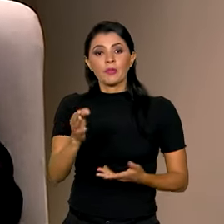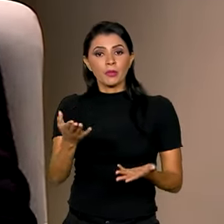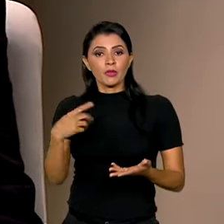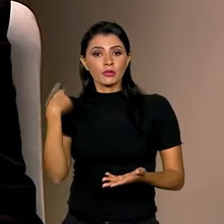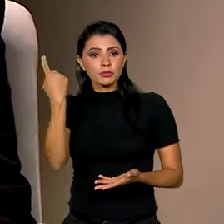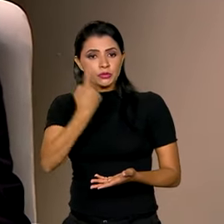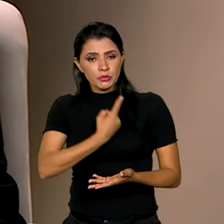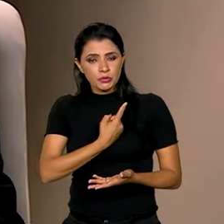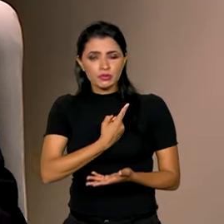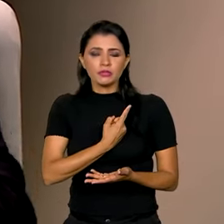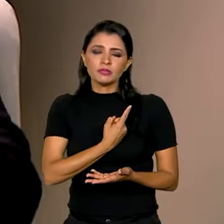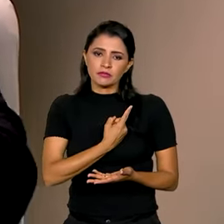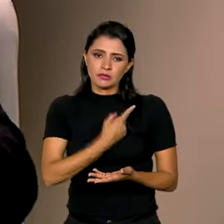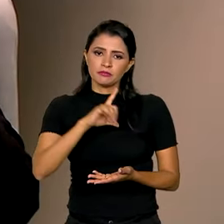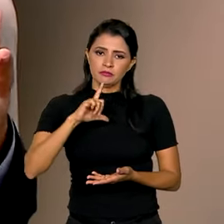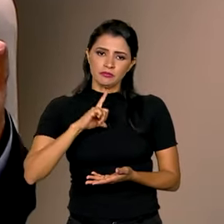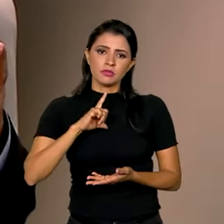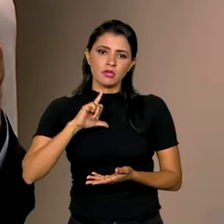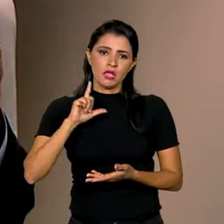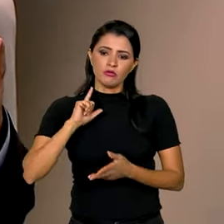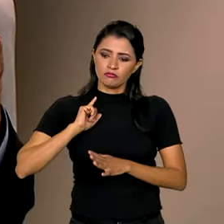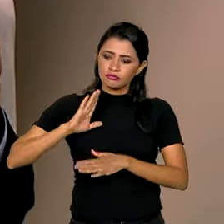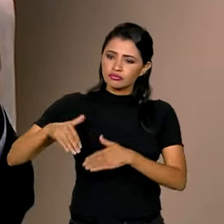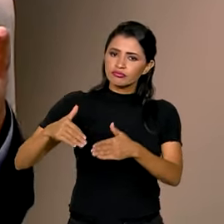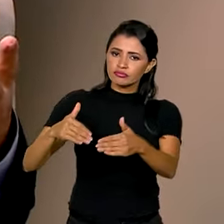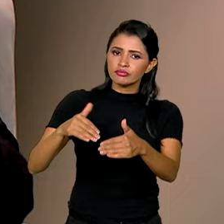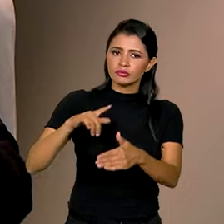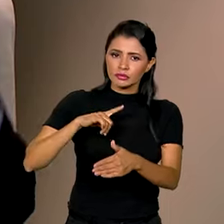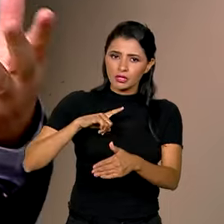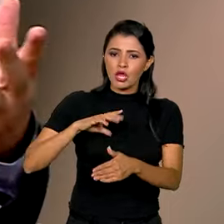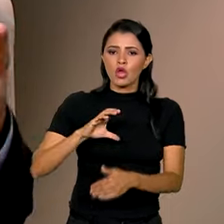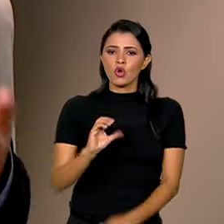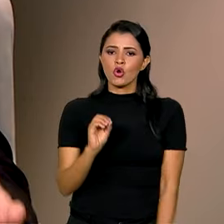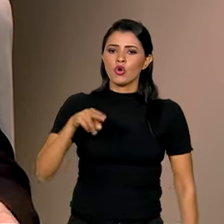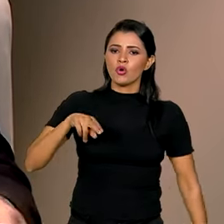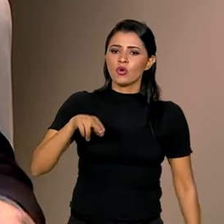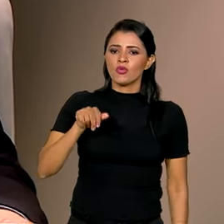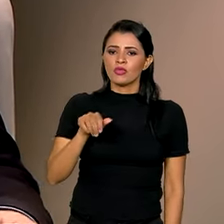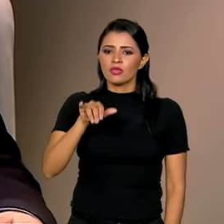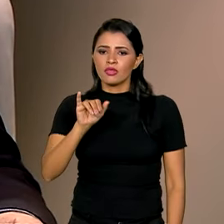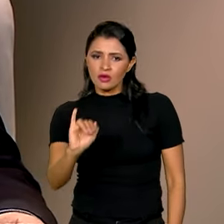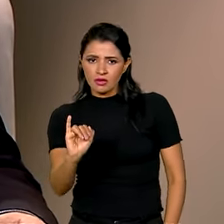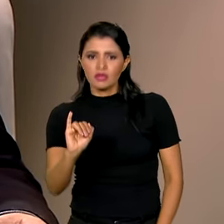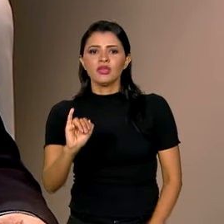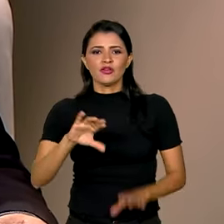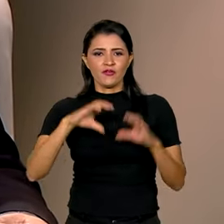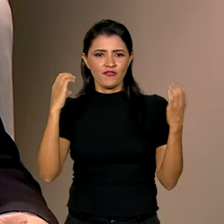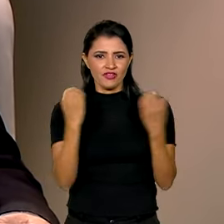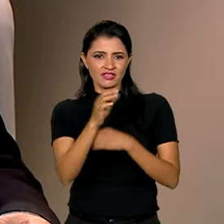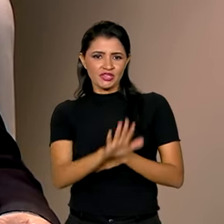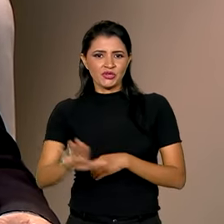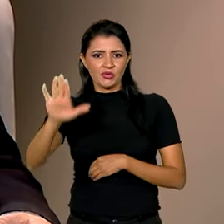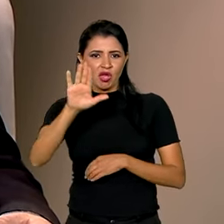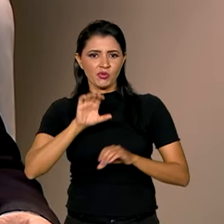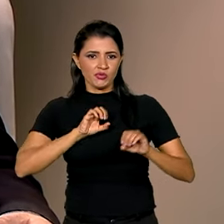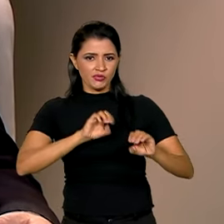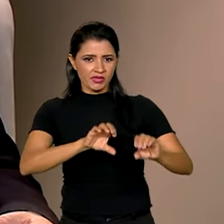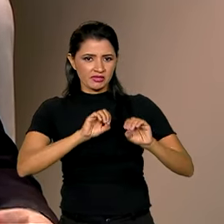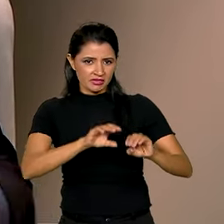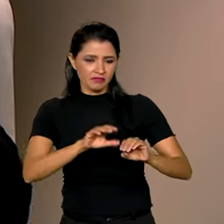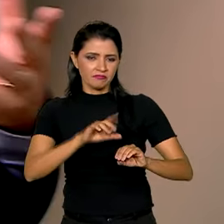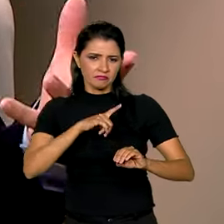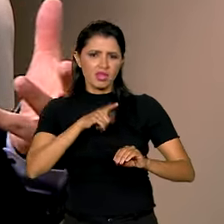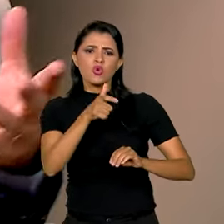Nós temos um processo, a CONAI, a Conferência Nacional de Educação, que é